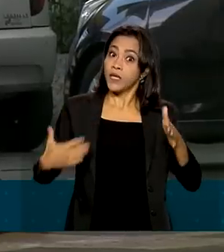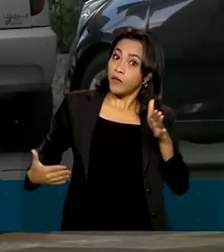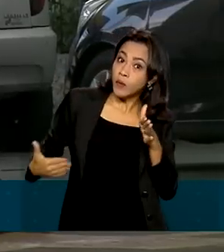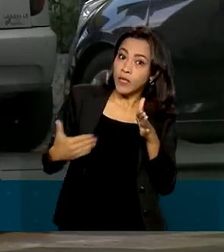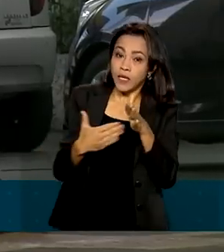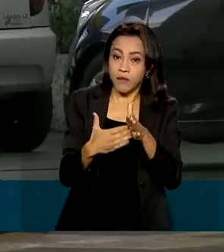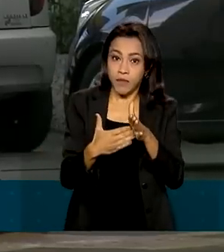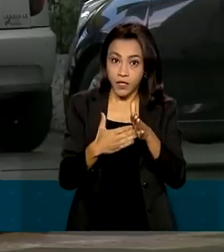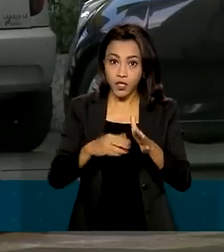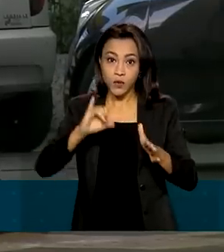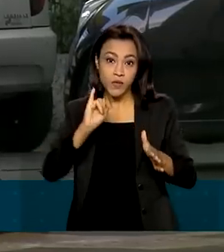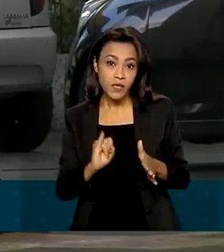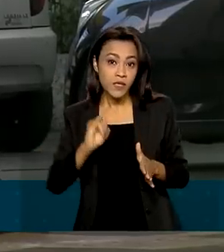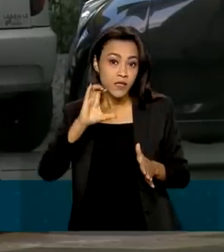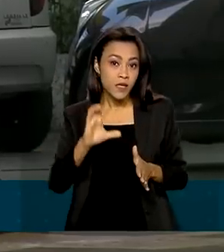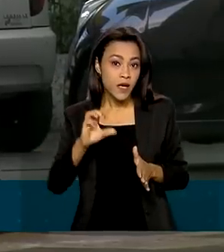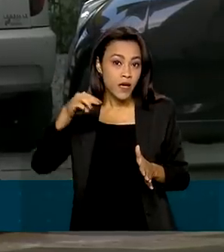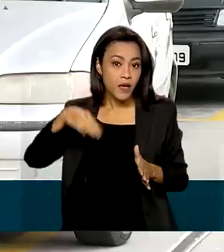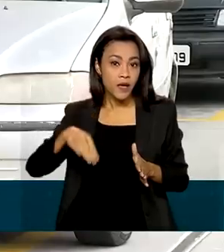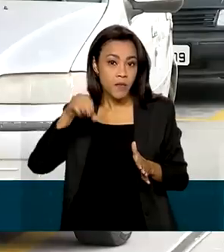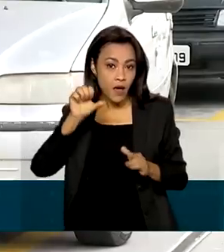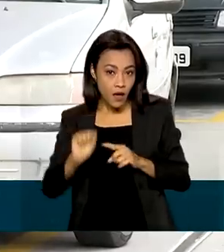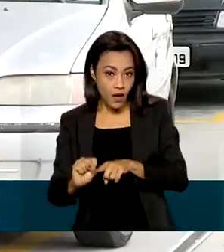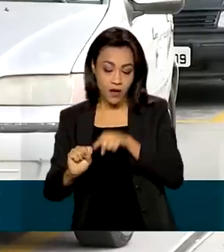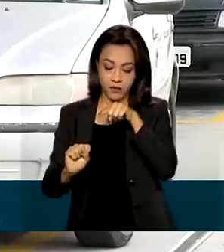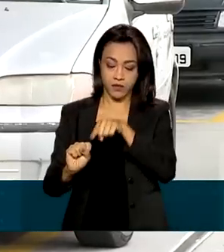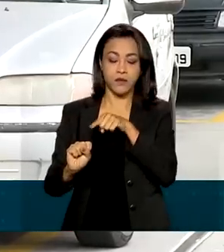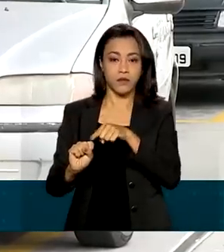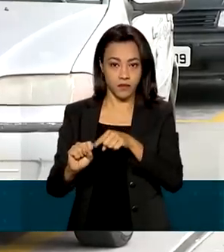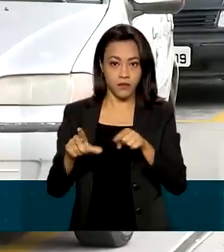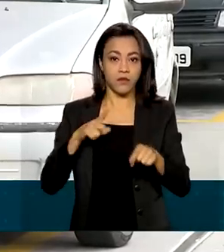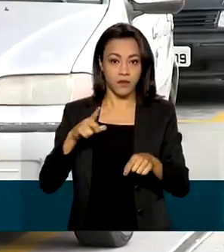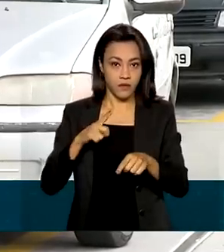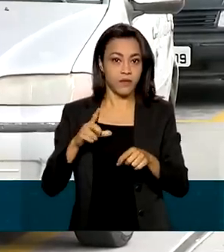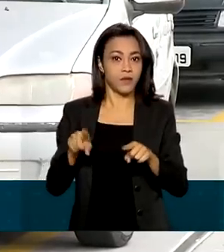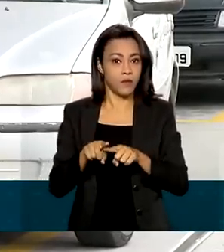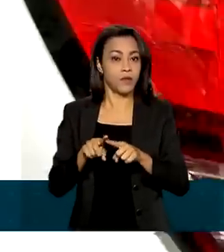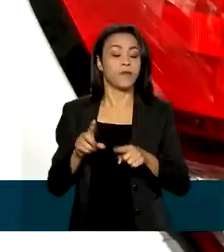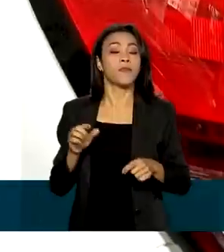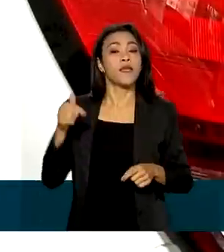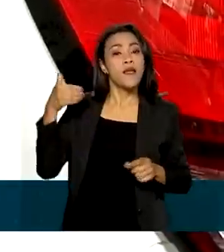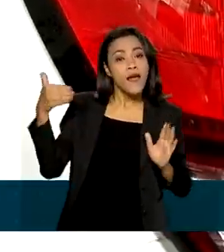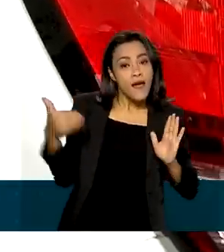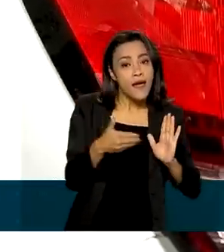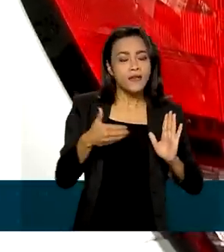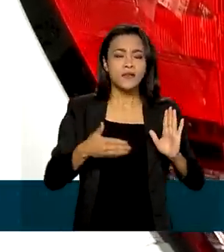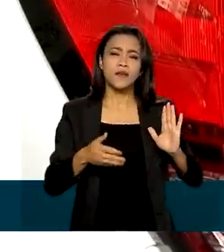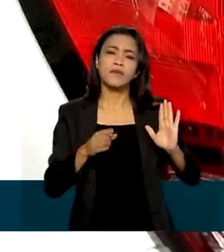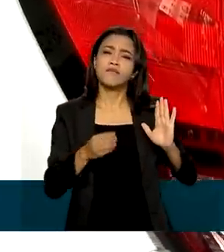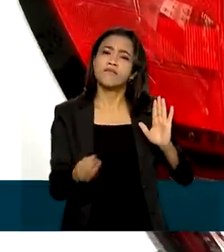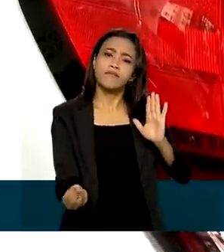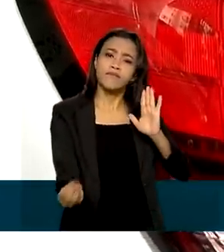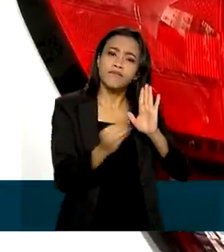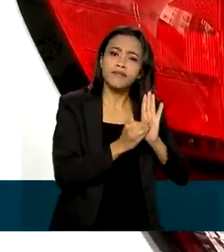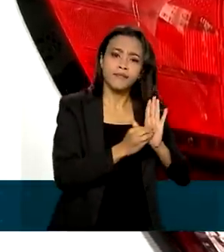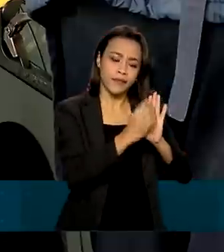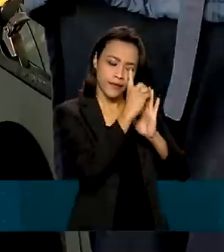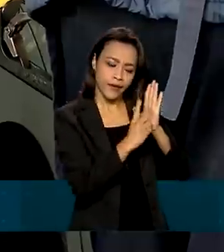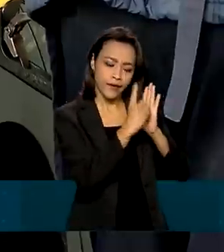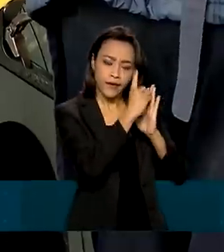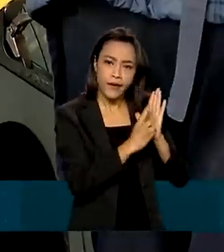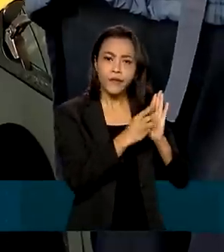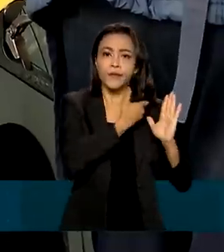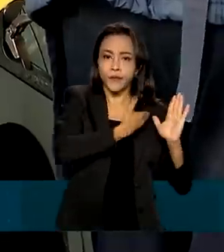ICMS, o imposto sobre circulação de mercadorias e serviços. A medida está em um decreto do governo federal